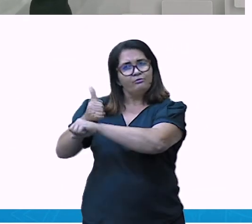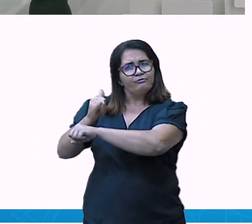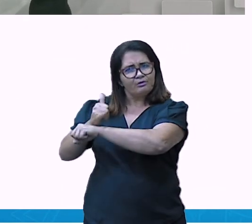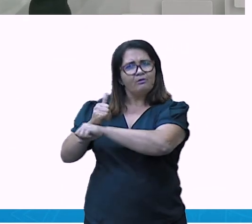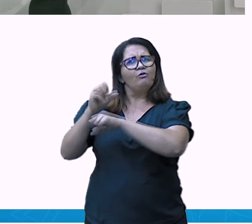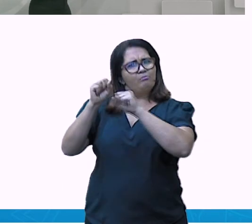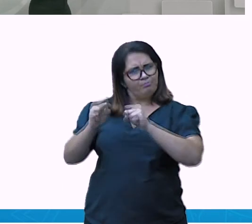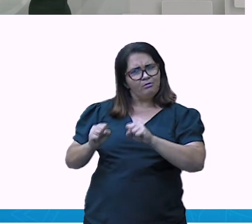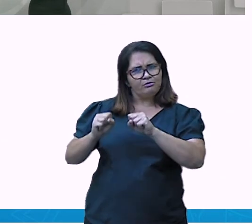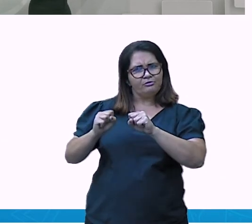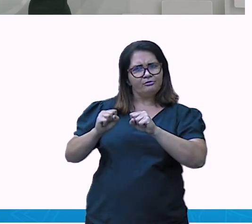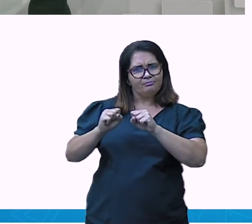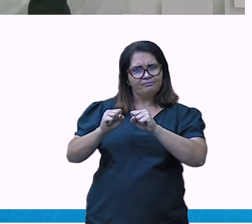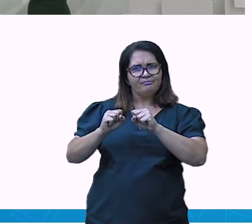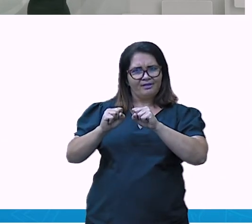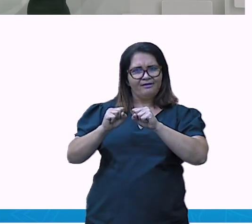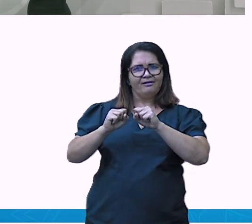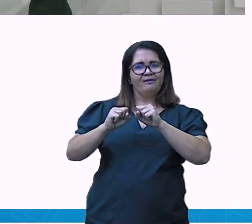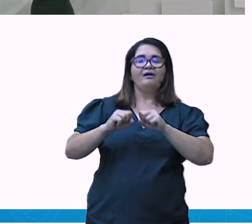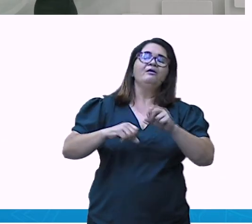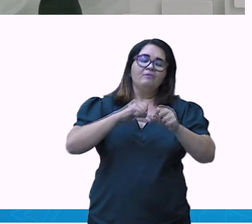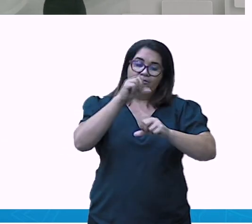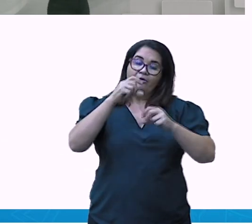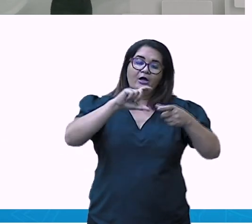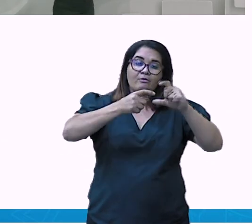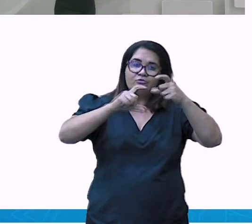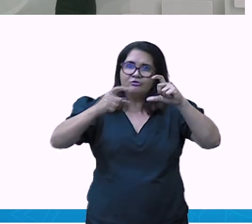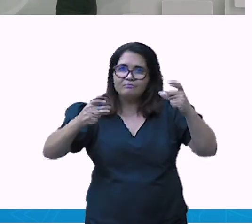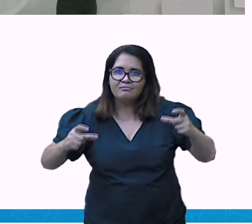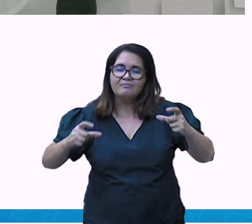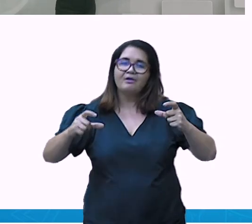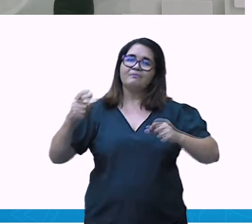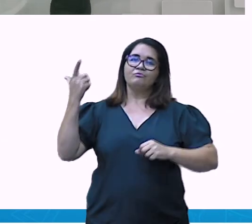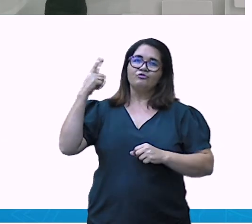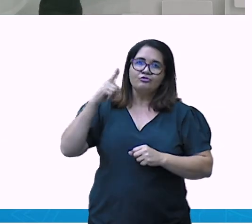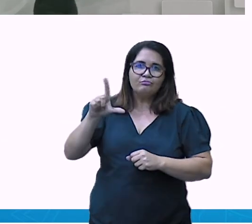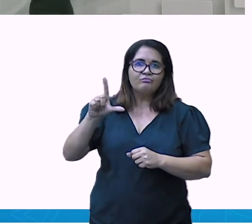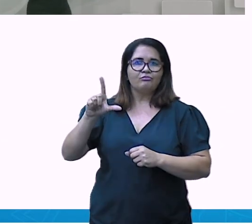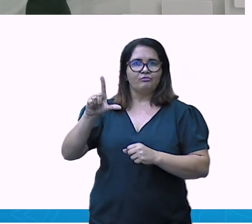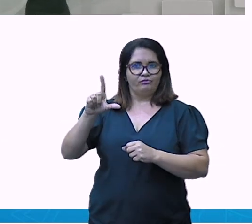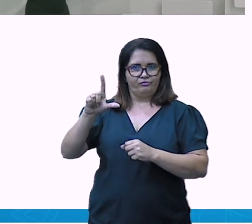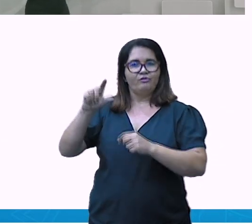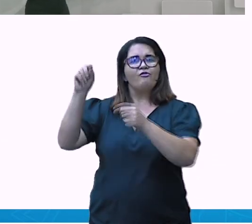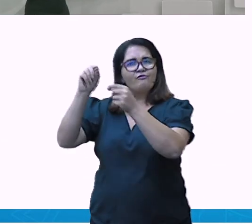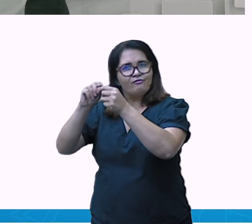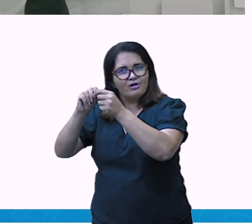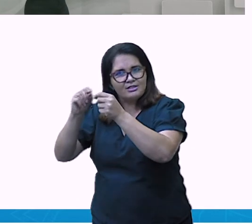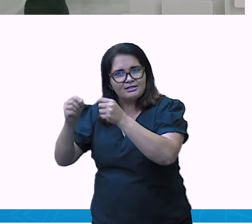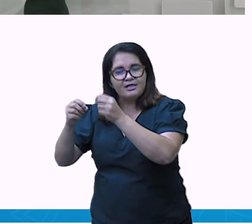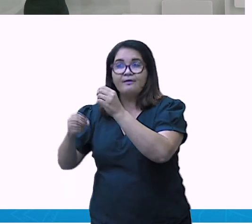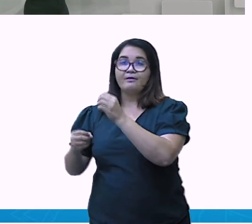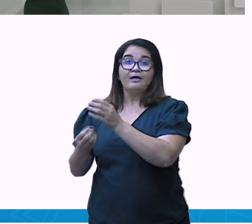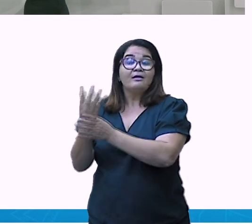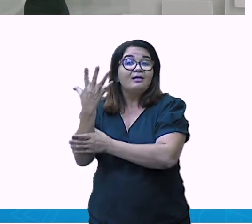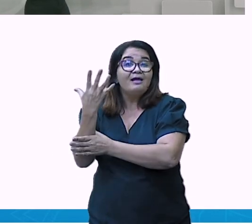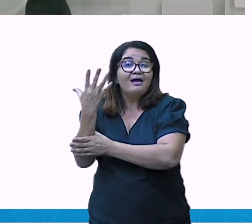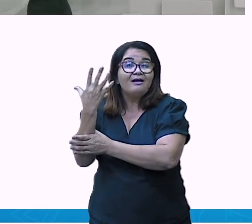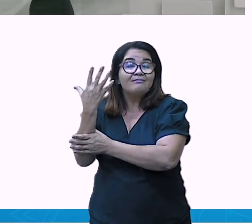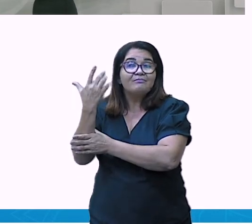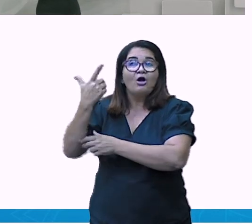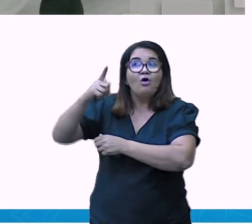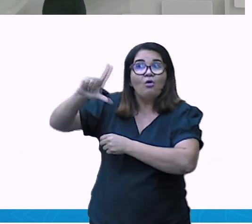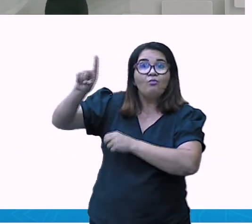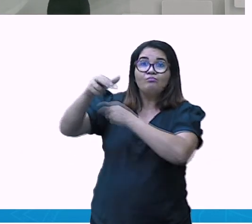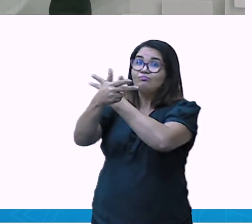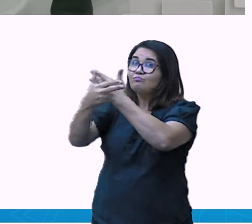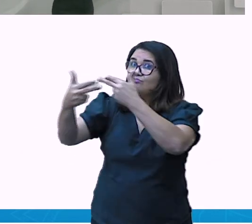Esse tênis, ele foi feito com 17 garrafas PET. Então, uma empresa norte